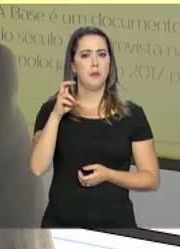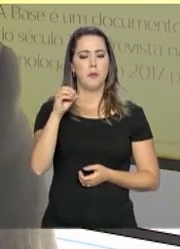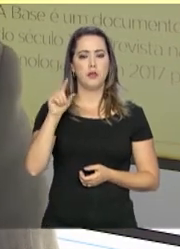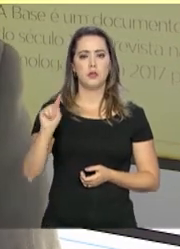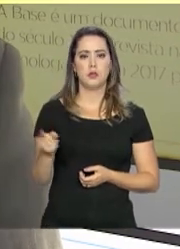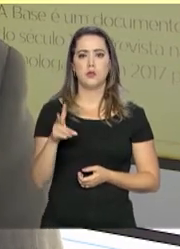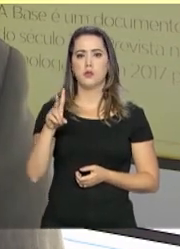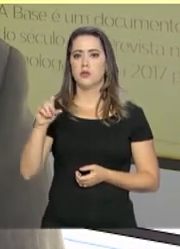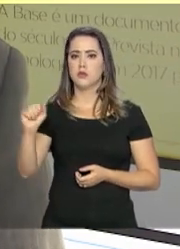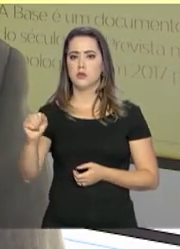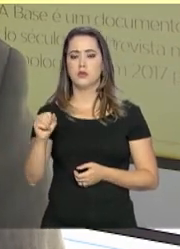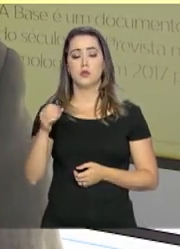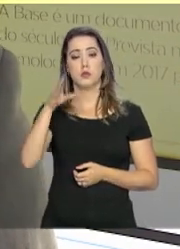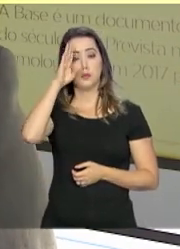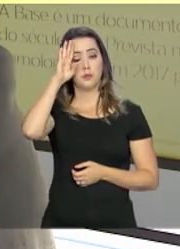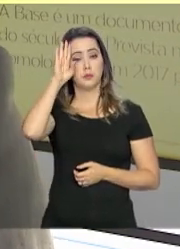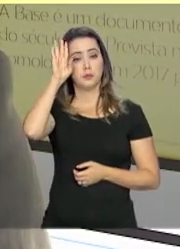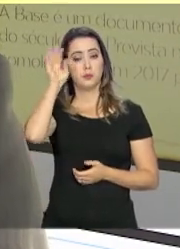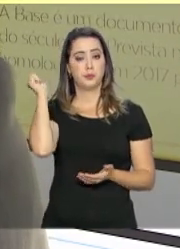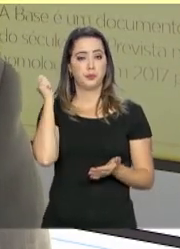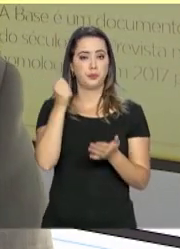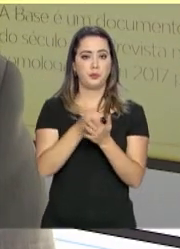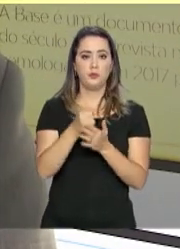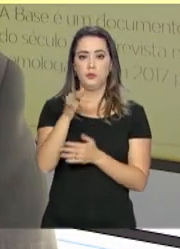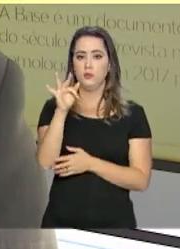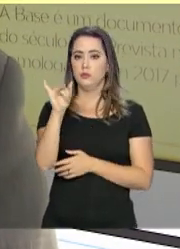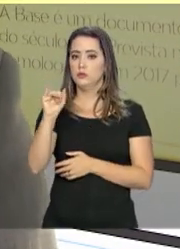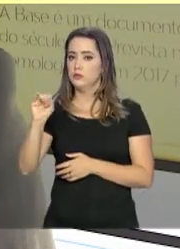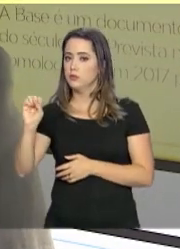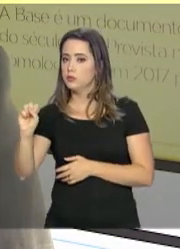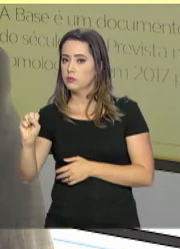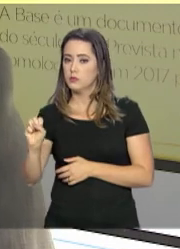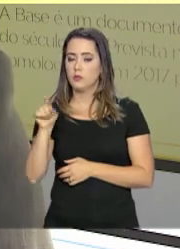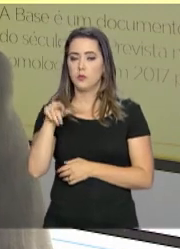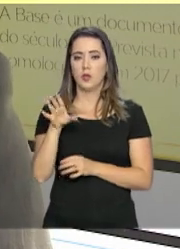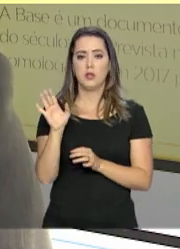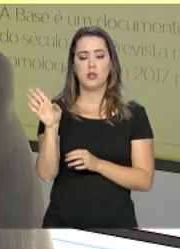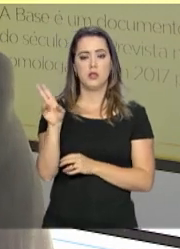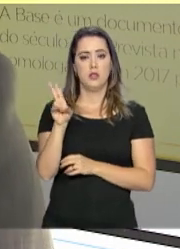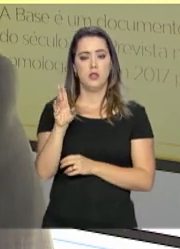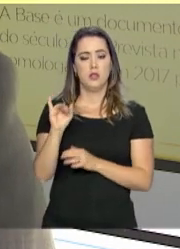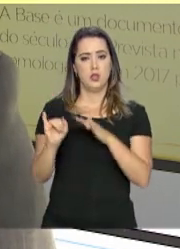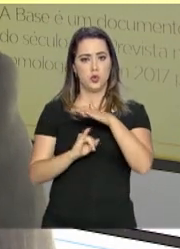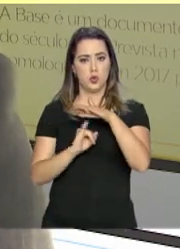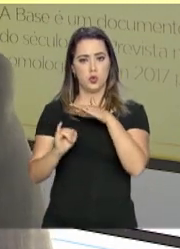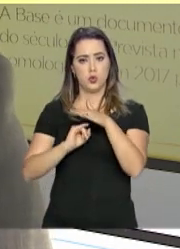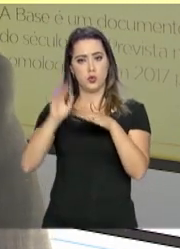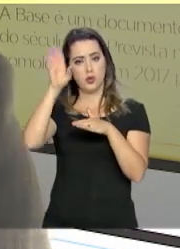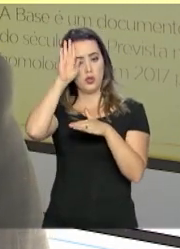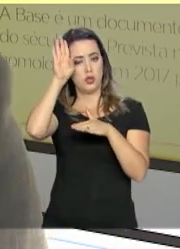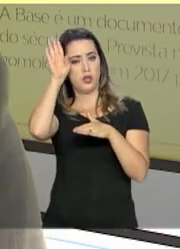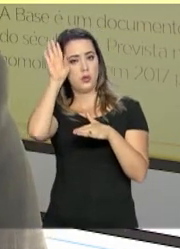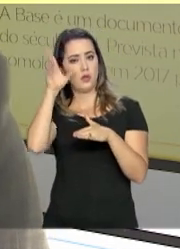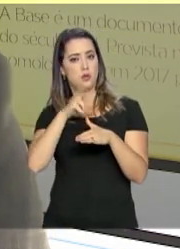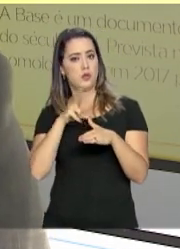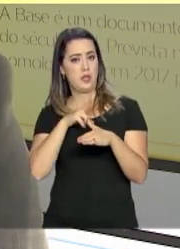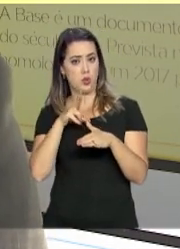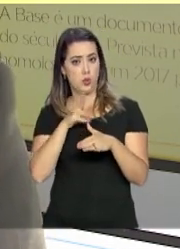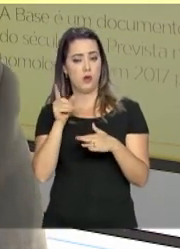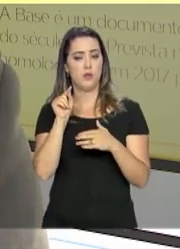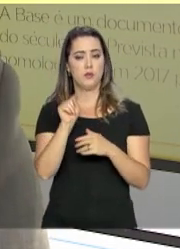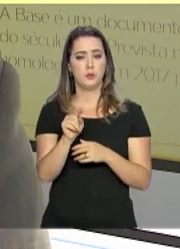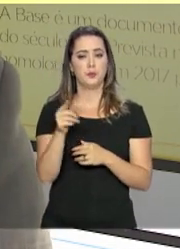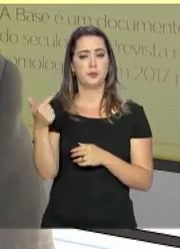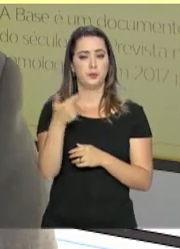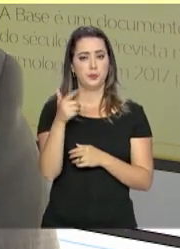mil vagas no ensino superior financiadas pelo FIES em instituições do ensino superior privadas no país neste